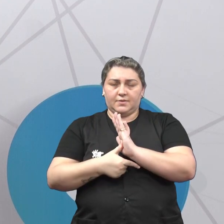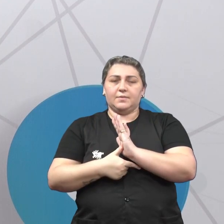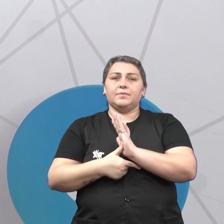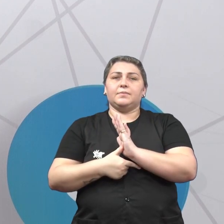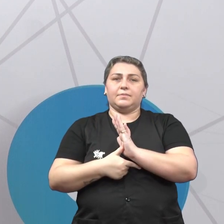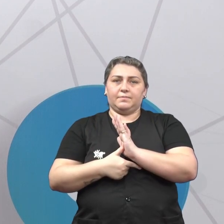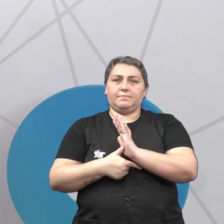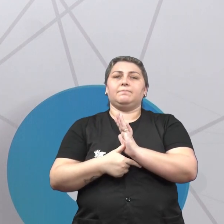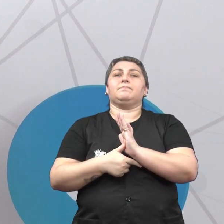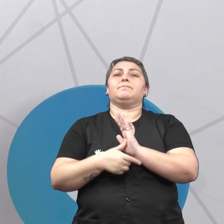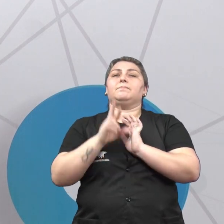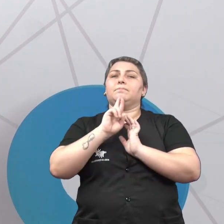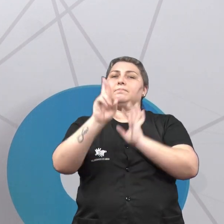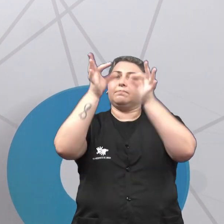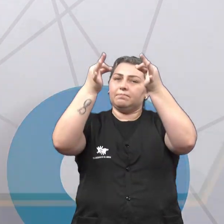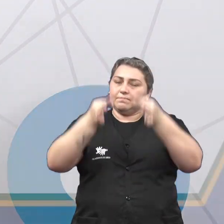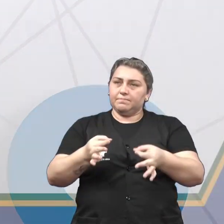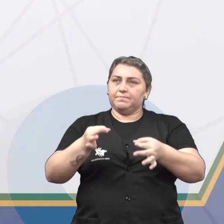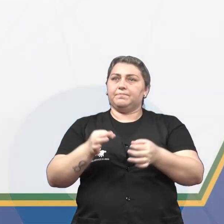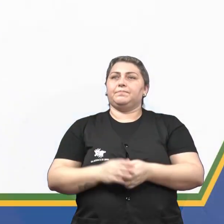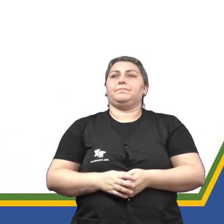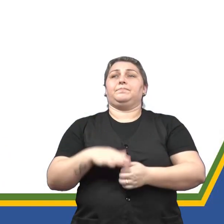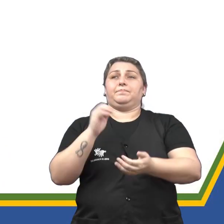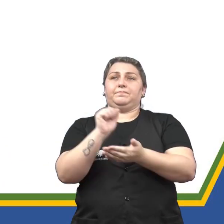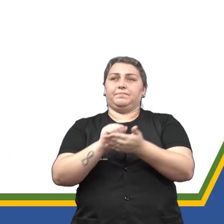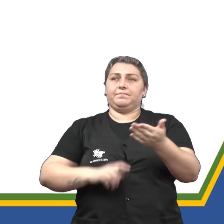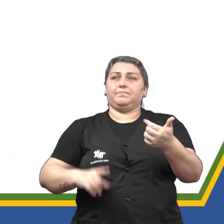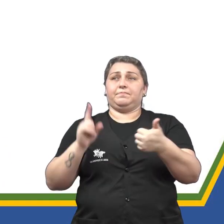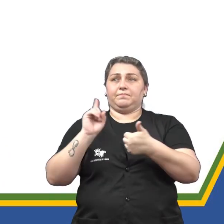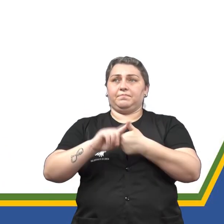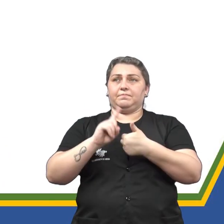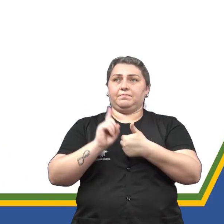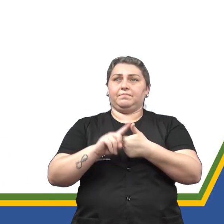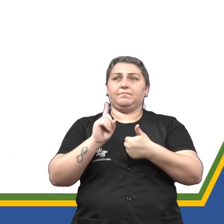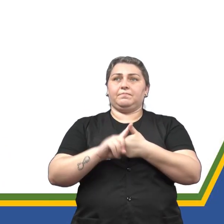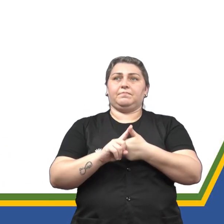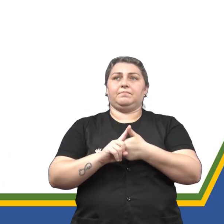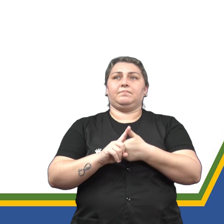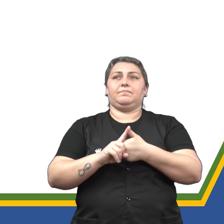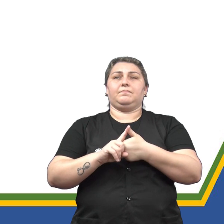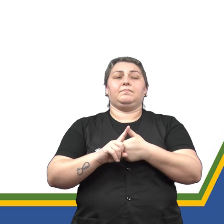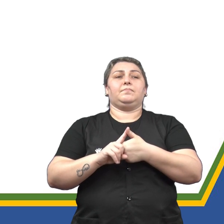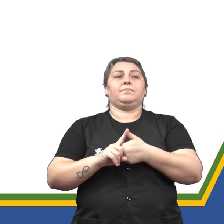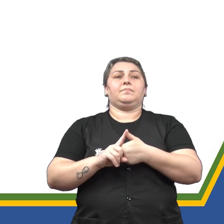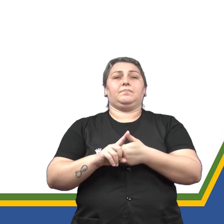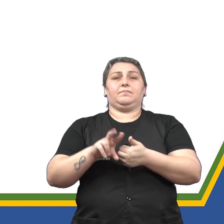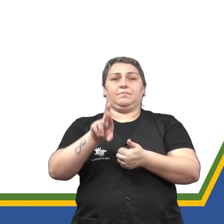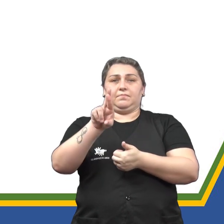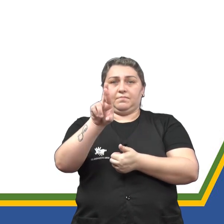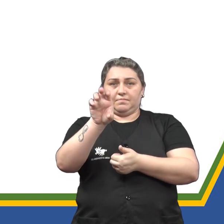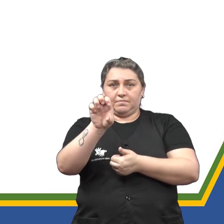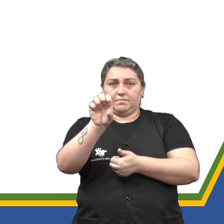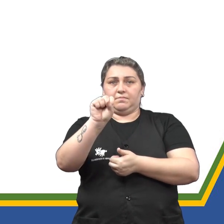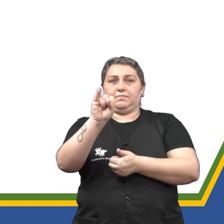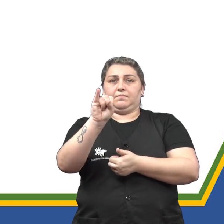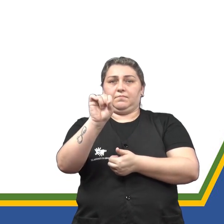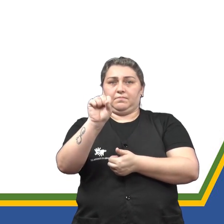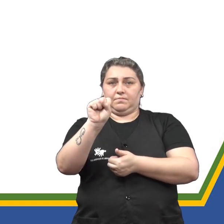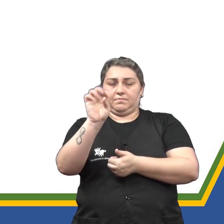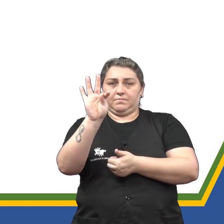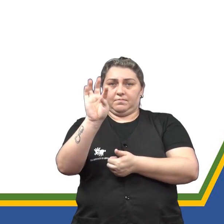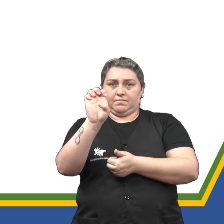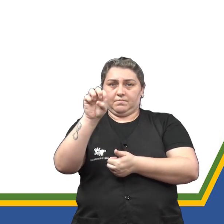questão correta. Vamos lá. Exercitando. Primeira, a resistência, força e agilidades